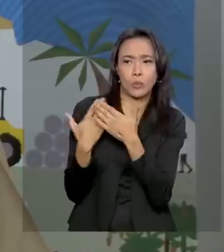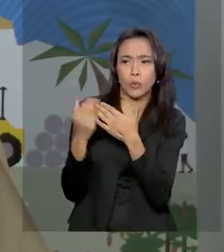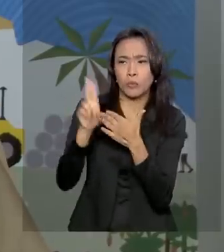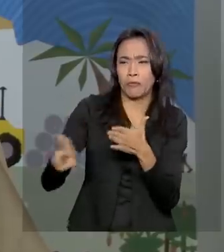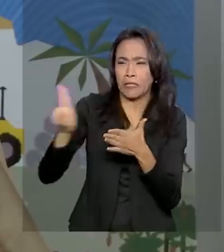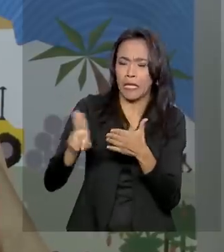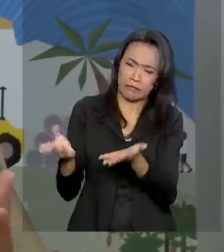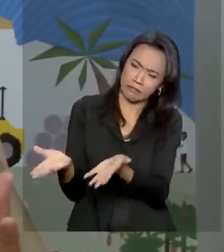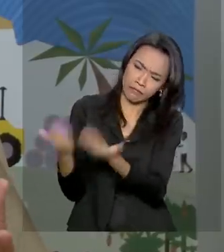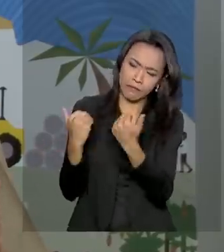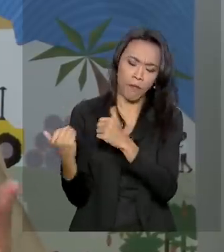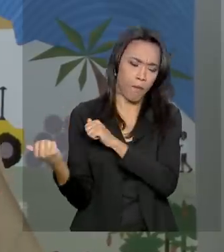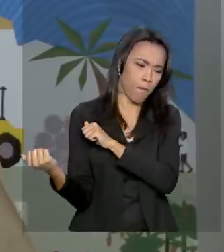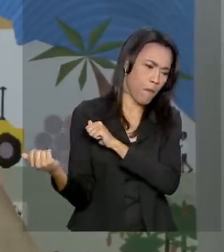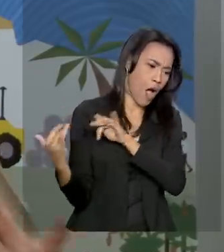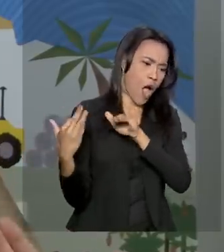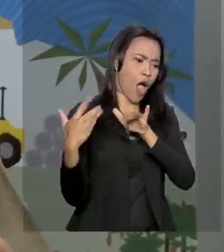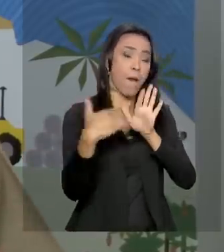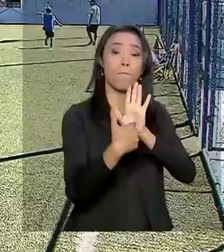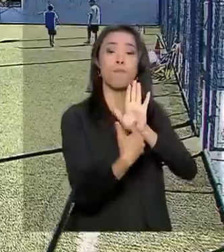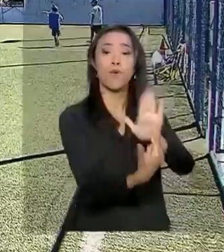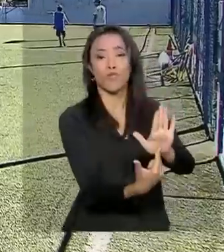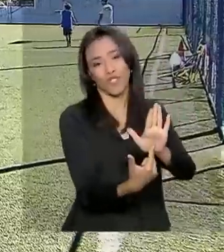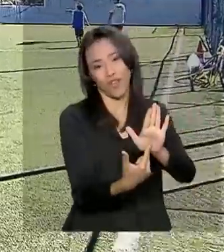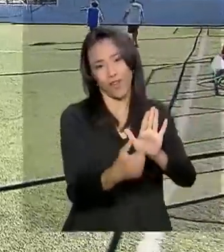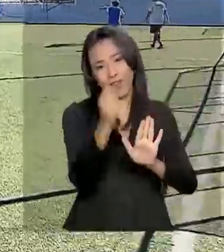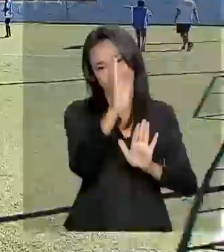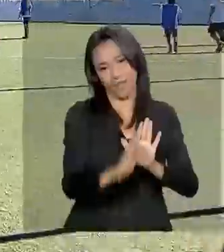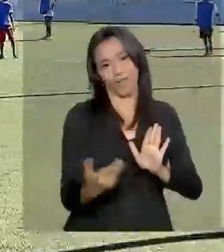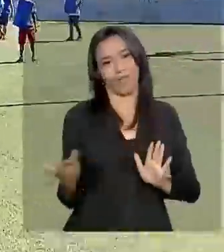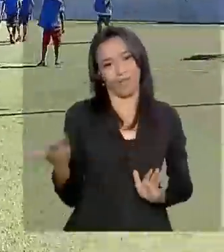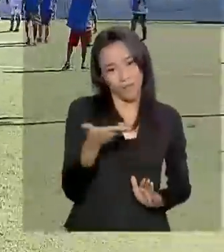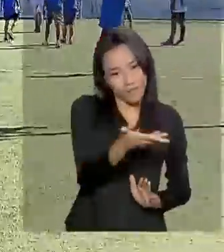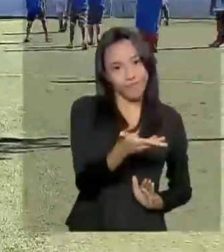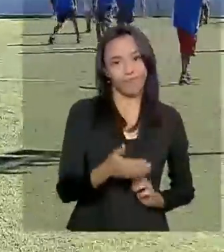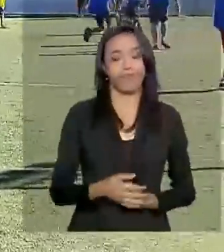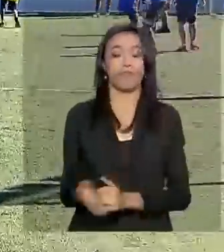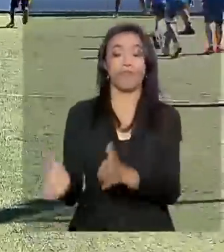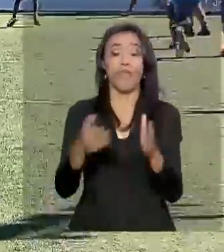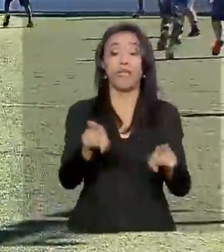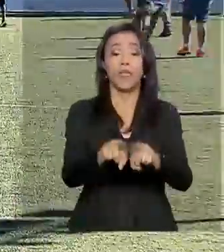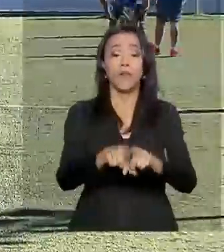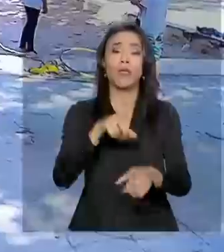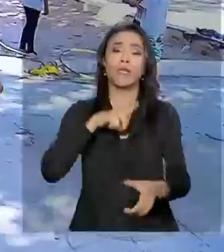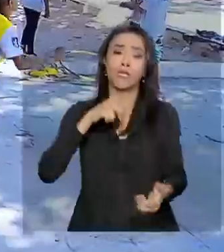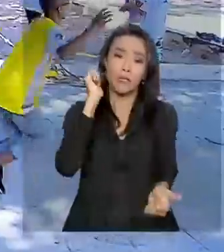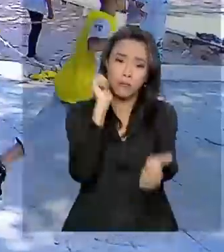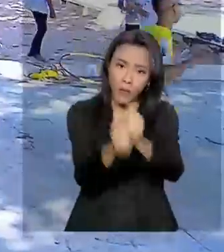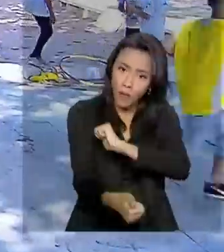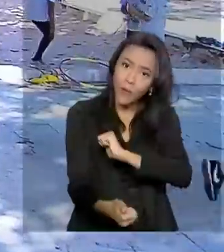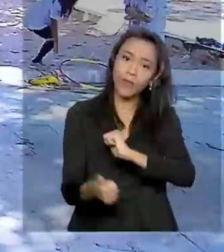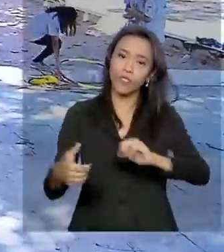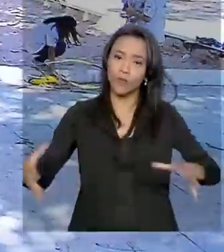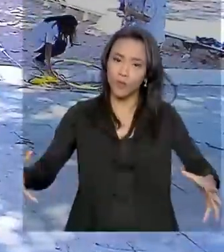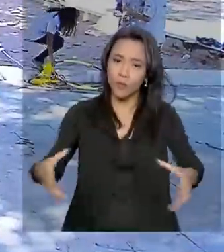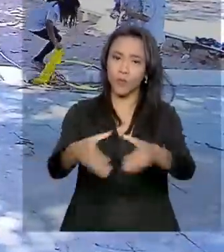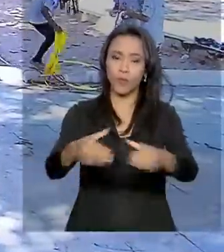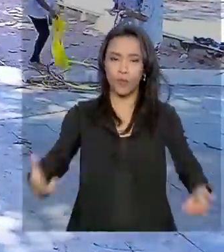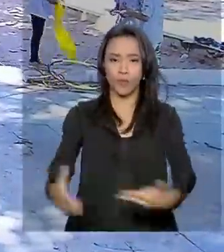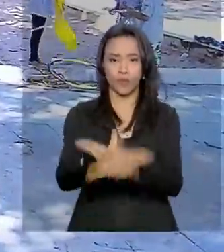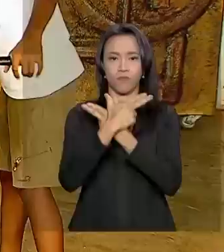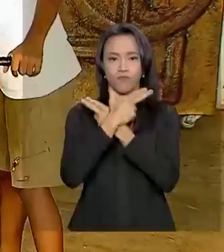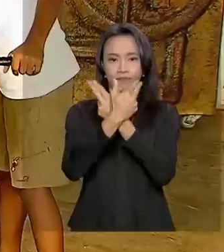e mostrar para eles um Brasil sem filtro. O esporte também é prioridade entre as ações das Forças Armadas.